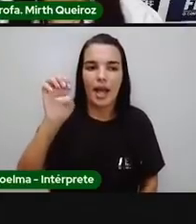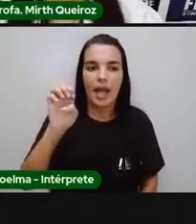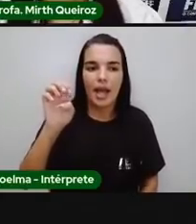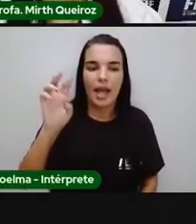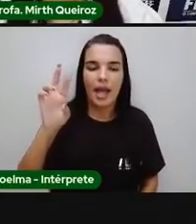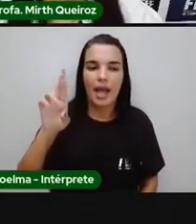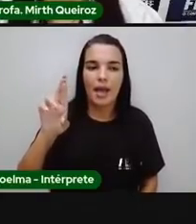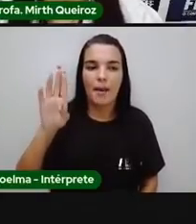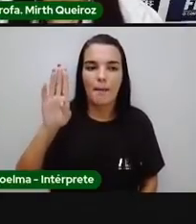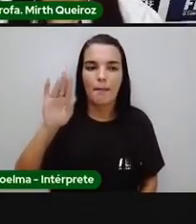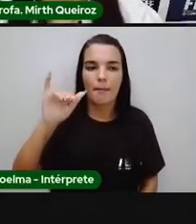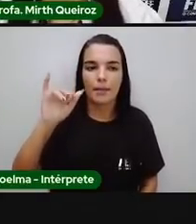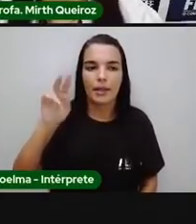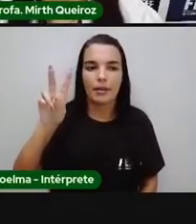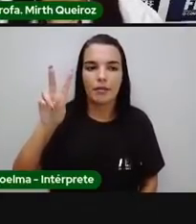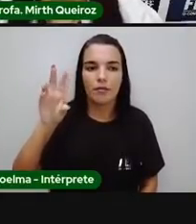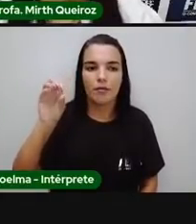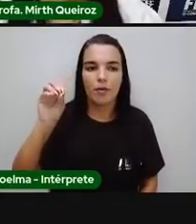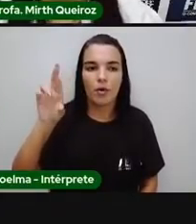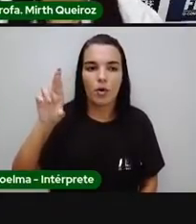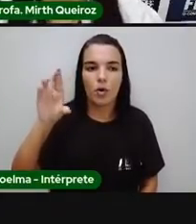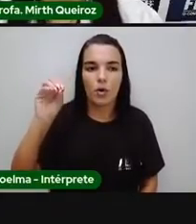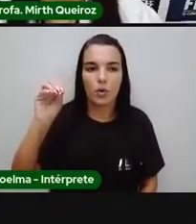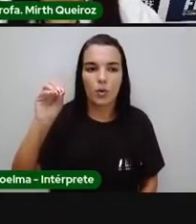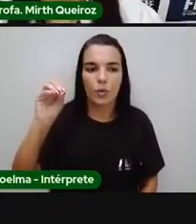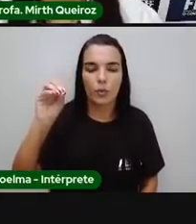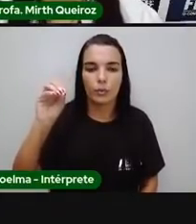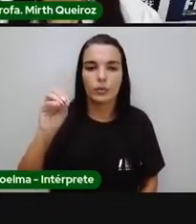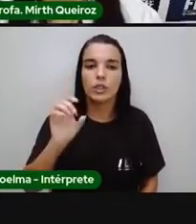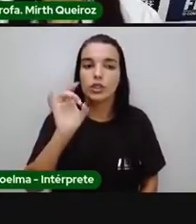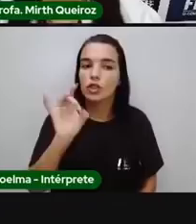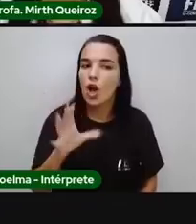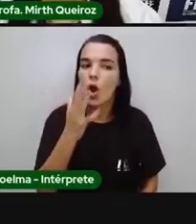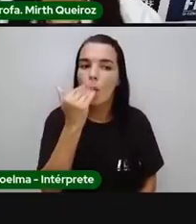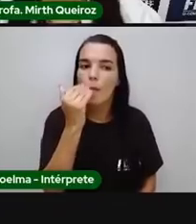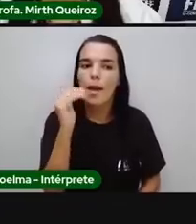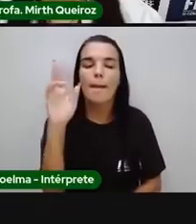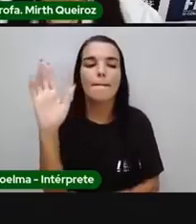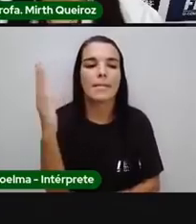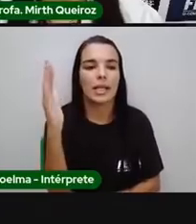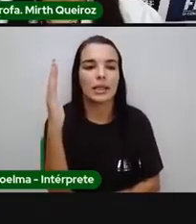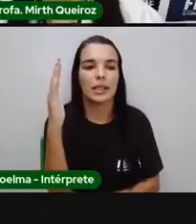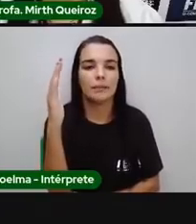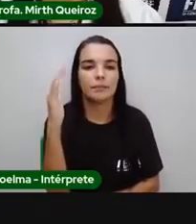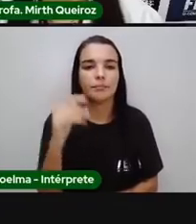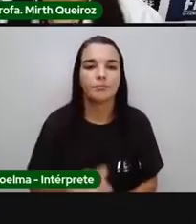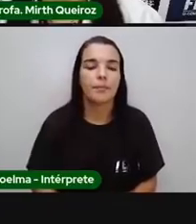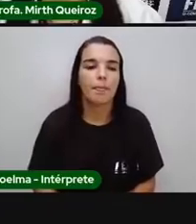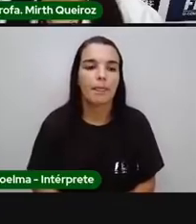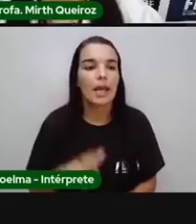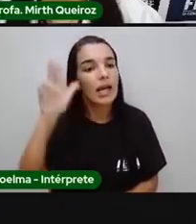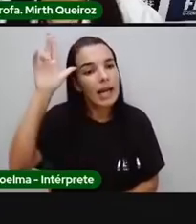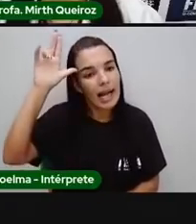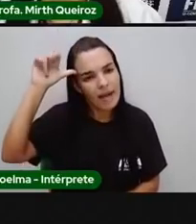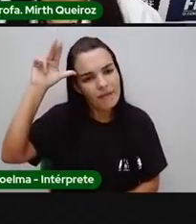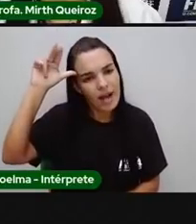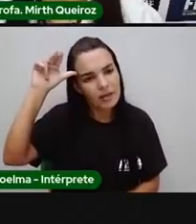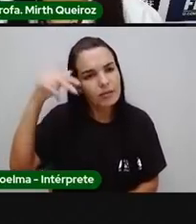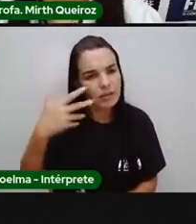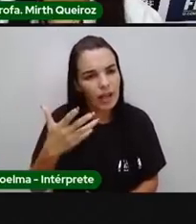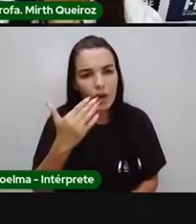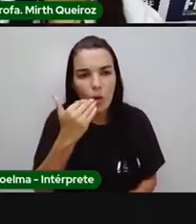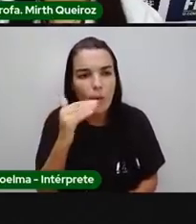ele é herbívoro? Não. Para ser herbívoro, tem que comer somente planta. O cavalo tem capim.